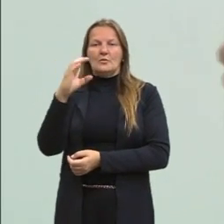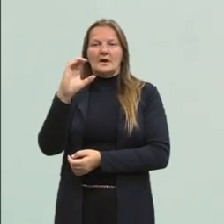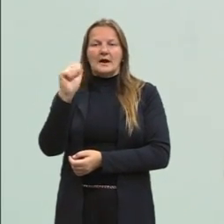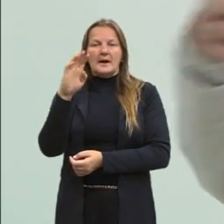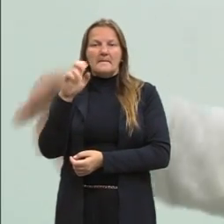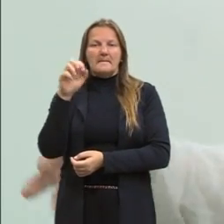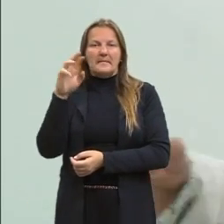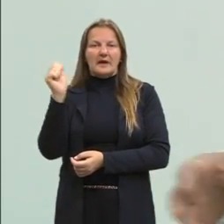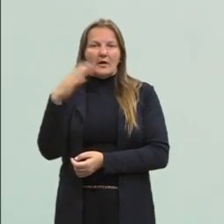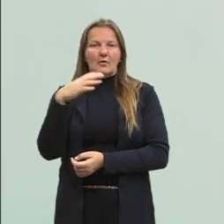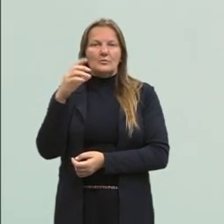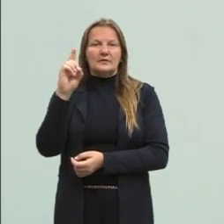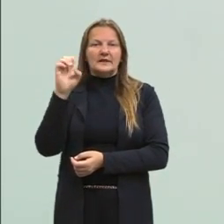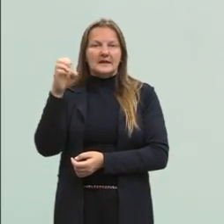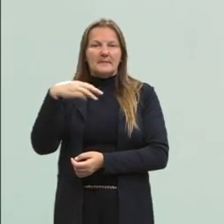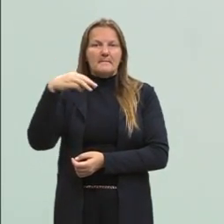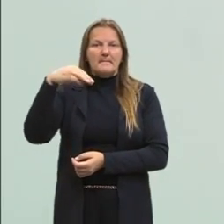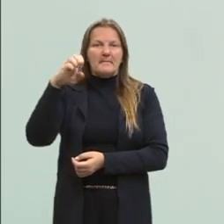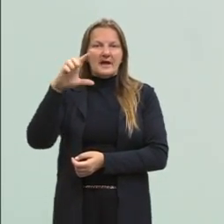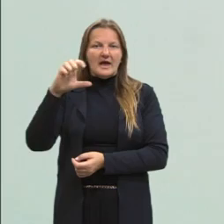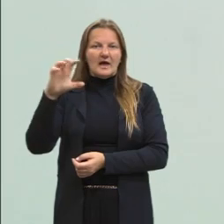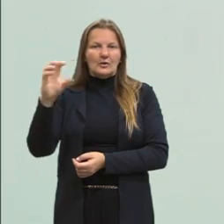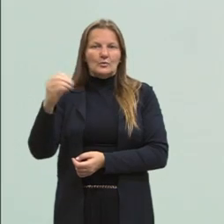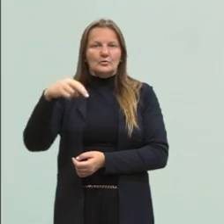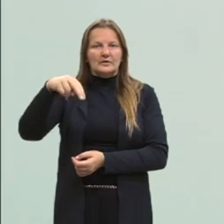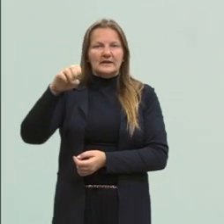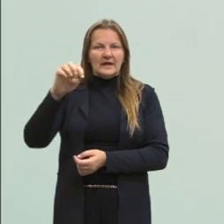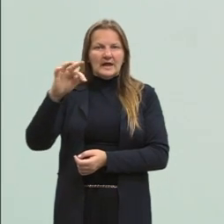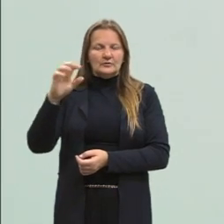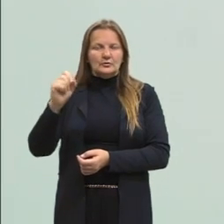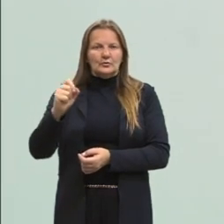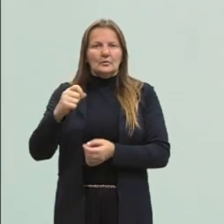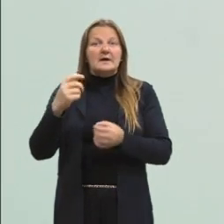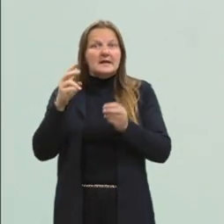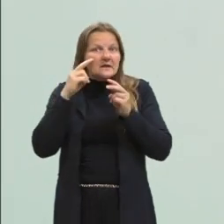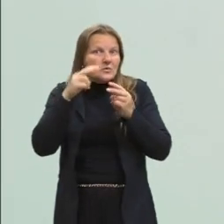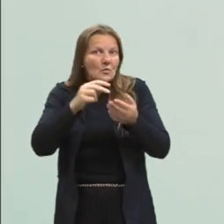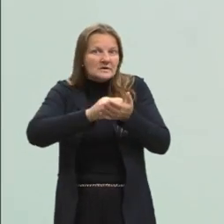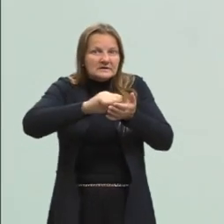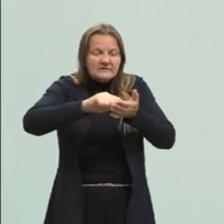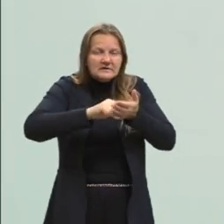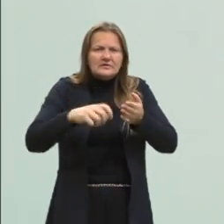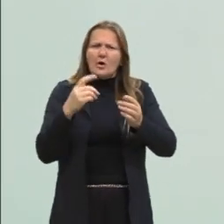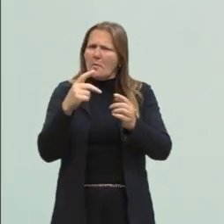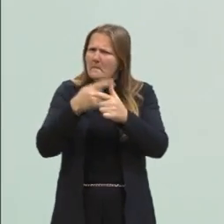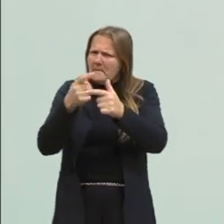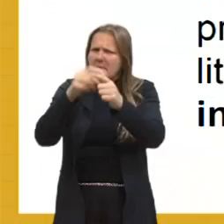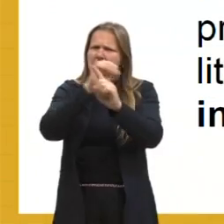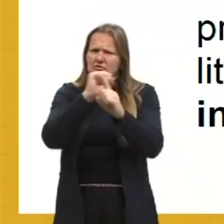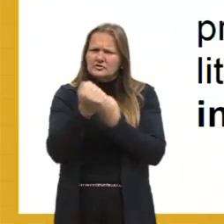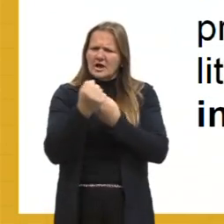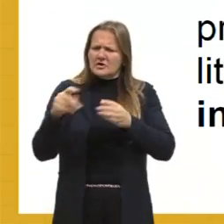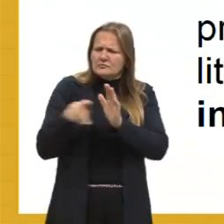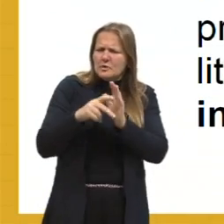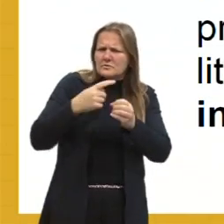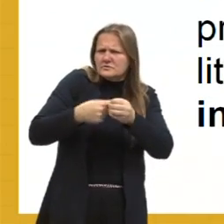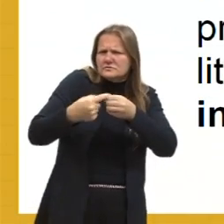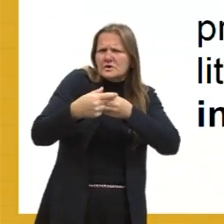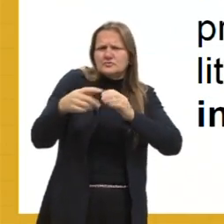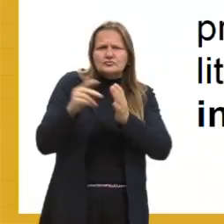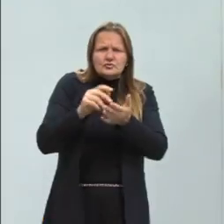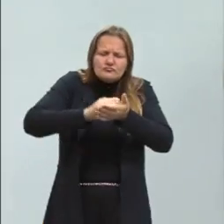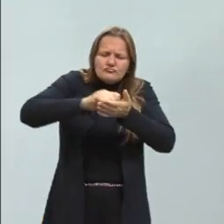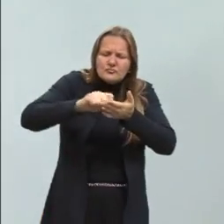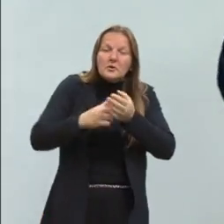voltado, assim, para as questões da sua cidade, dos seus problemas sociais e da sua natureza. Então, né?